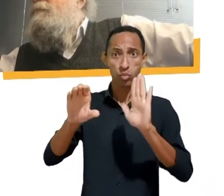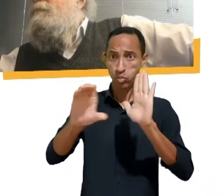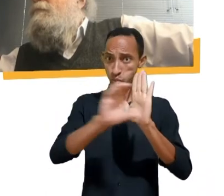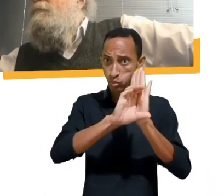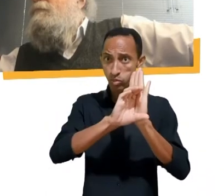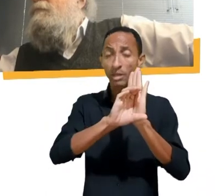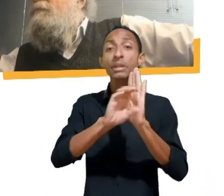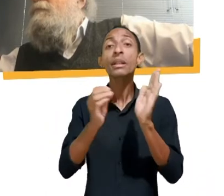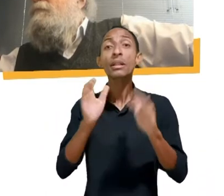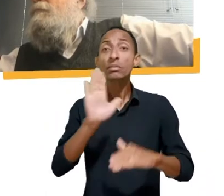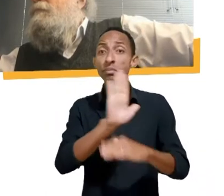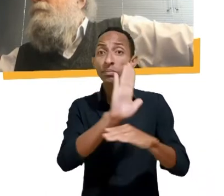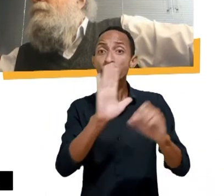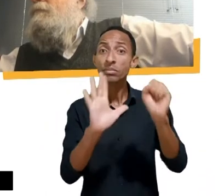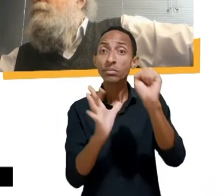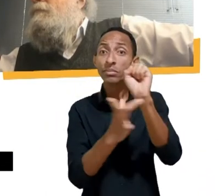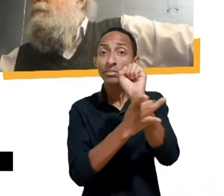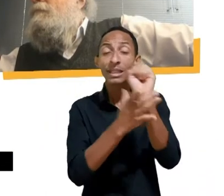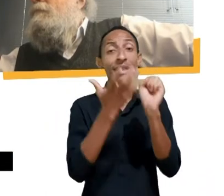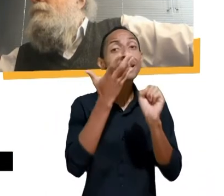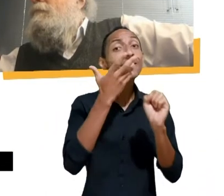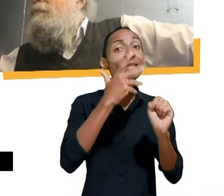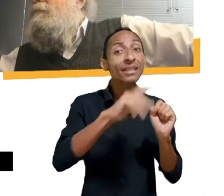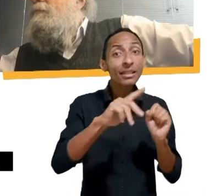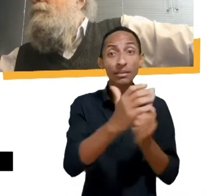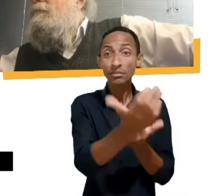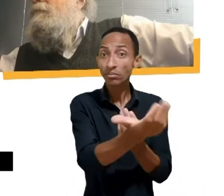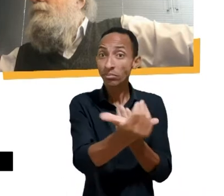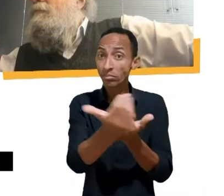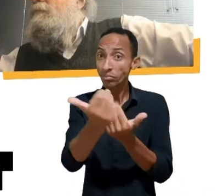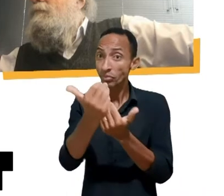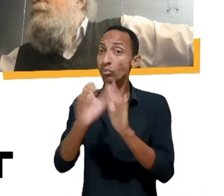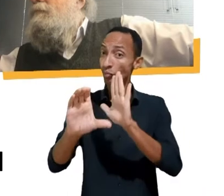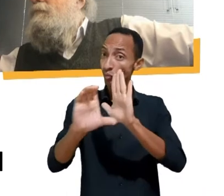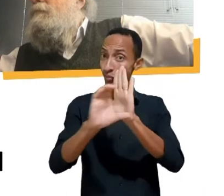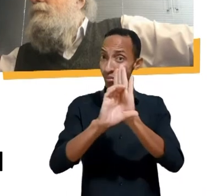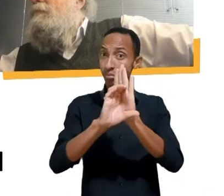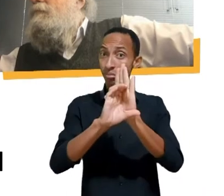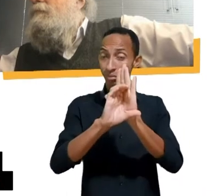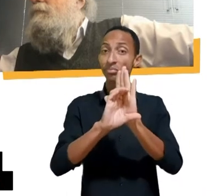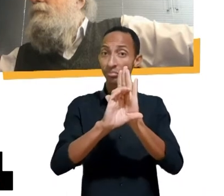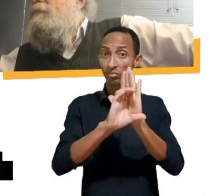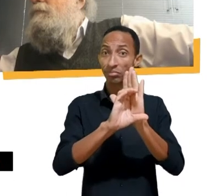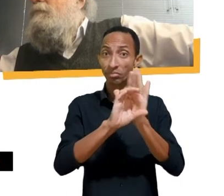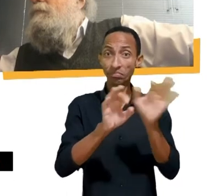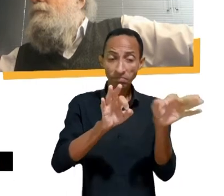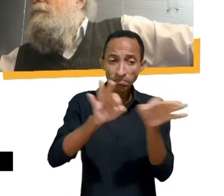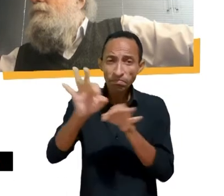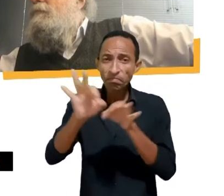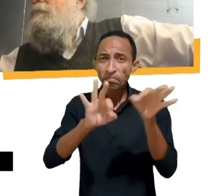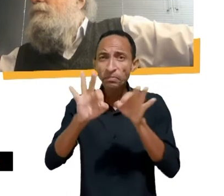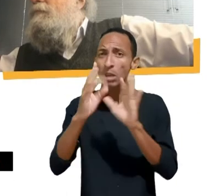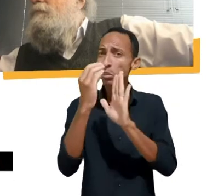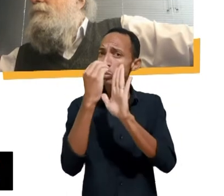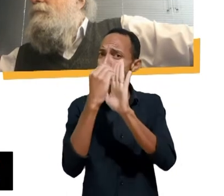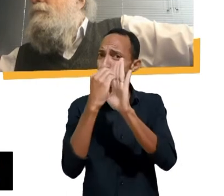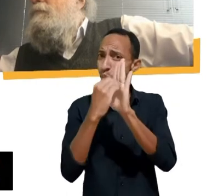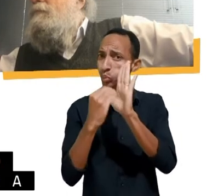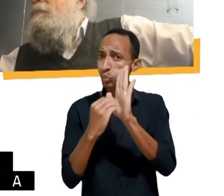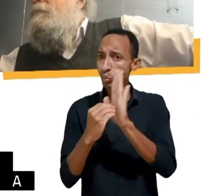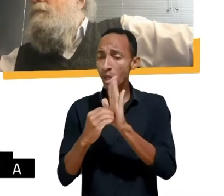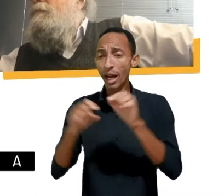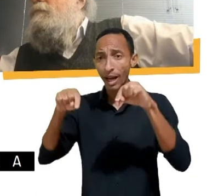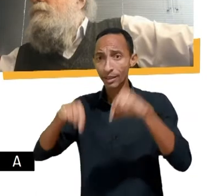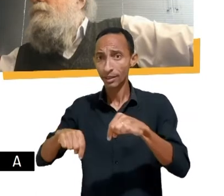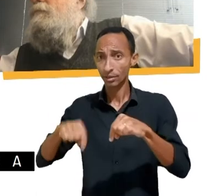adolescentes dentro do mundo digital e que pode nos ajudar a construir um código de diretrizes semelhante no Brasil. A pergunta é a